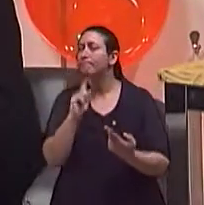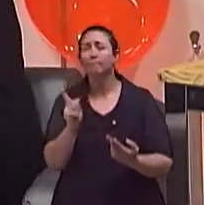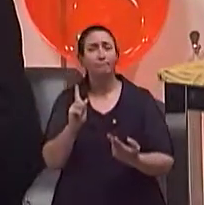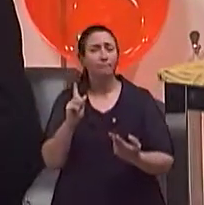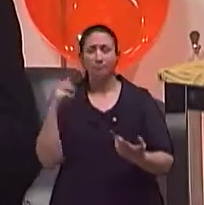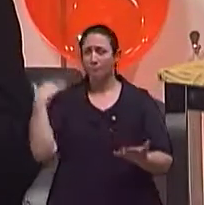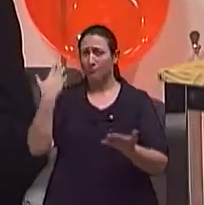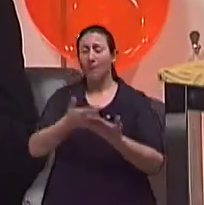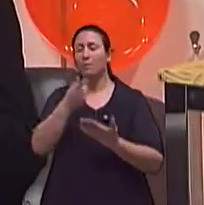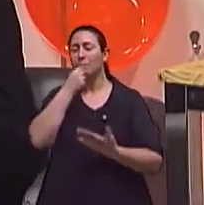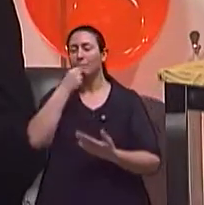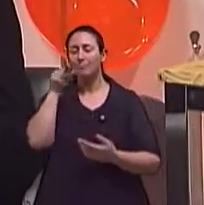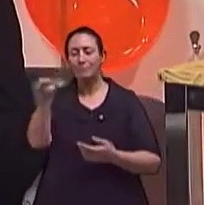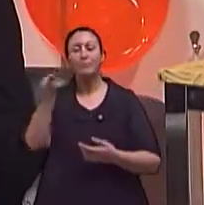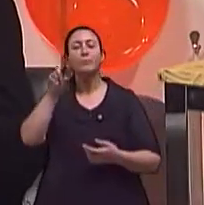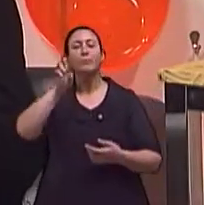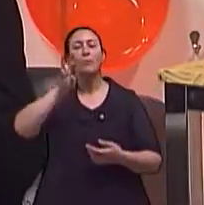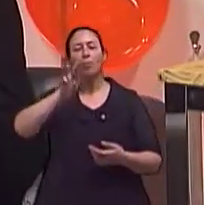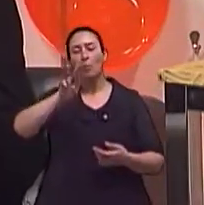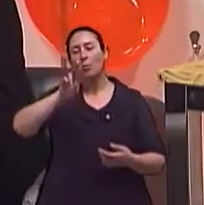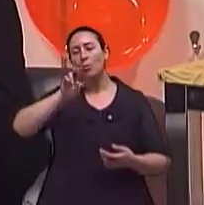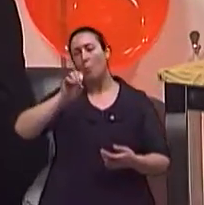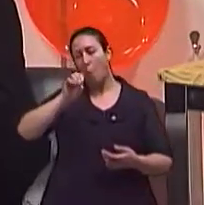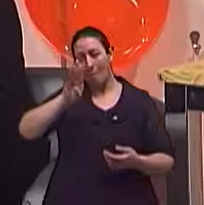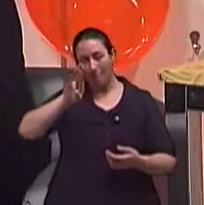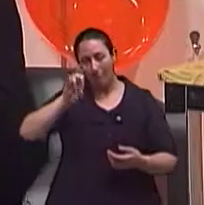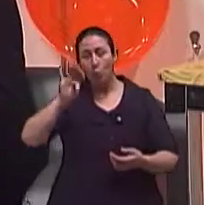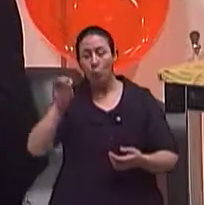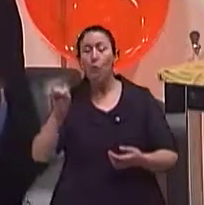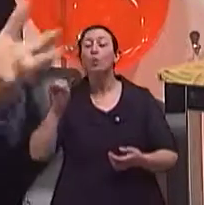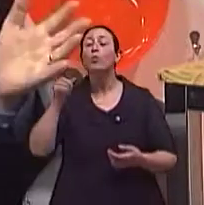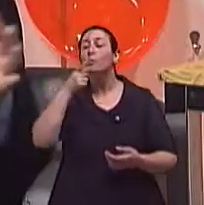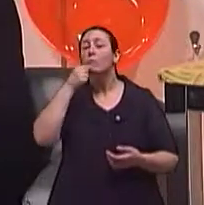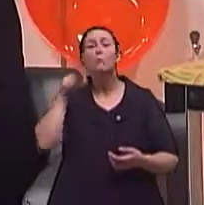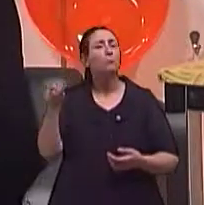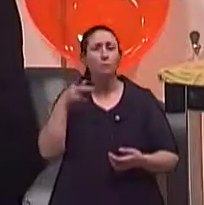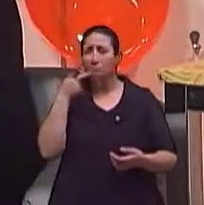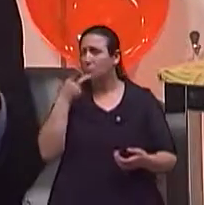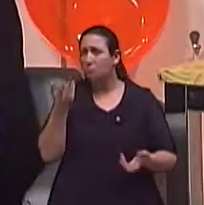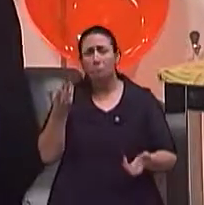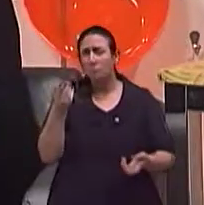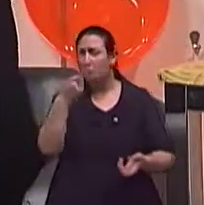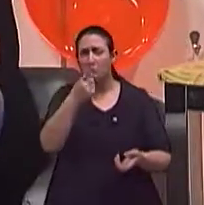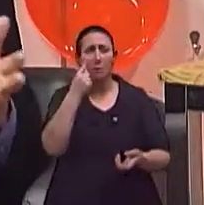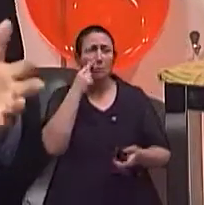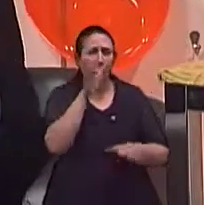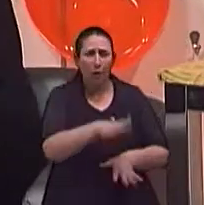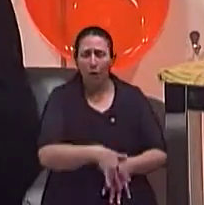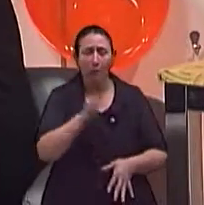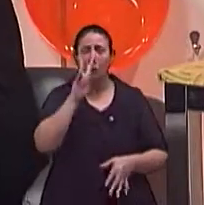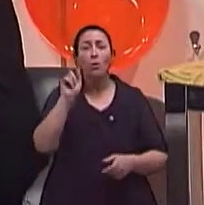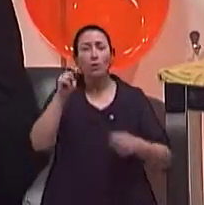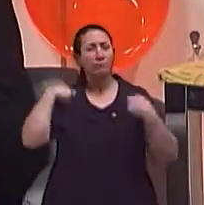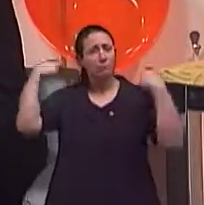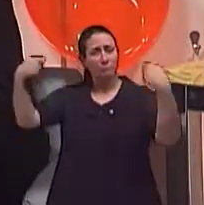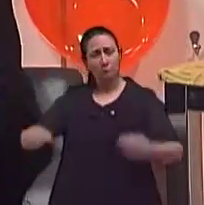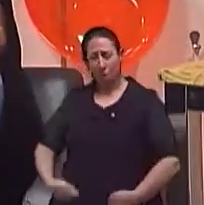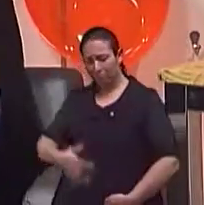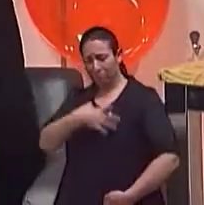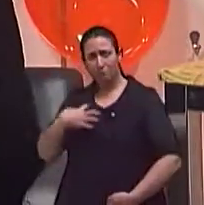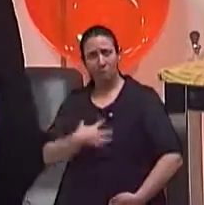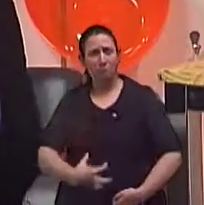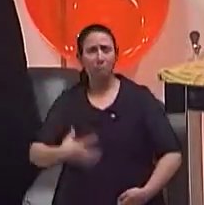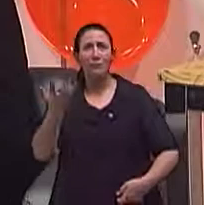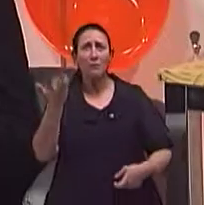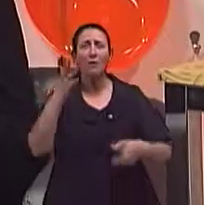o especialista em cinema, Maíl Robledo, ela é um filão. Hoje a gente vê camisetas com a estampa da Merlin,